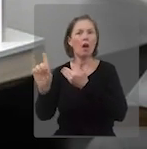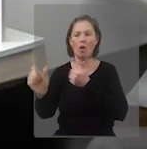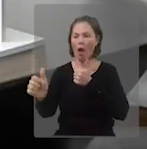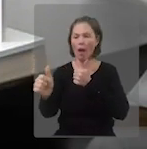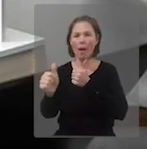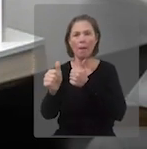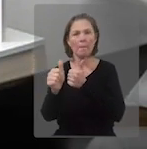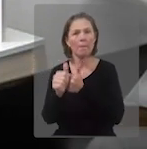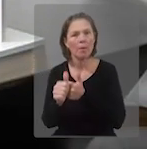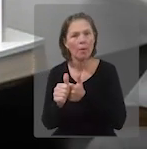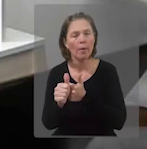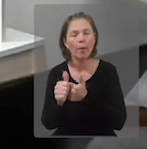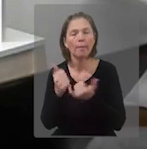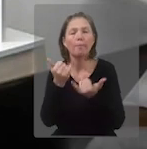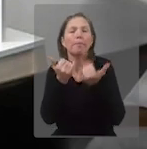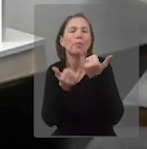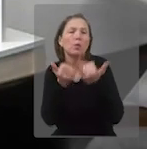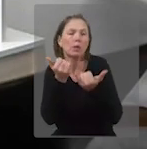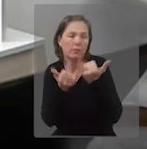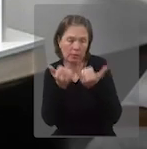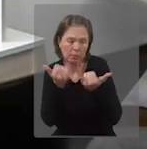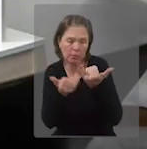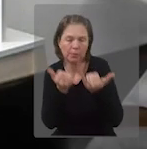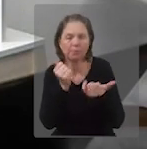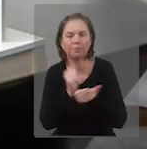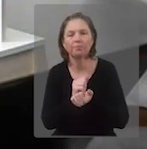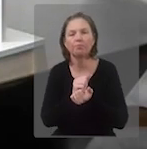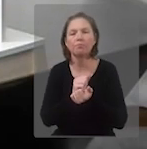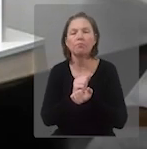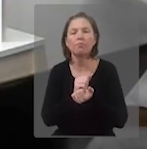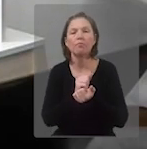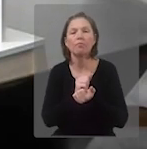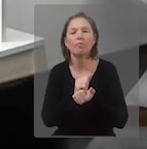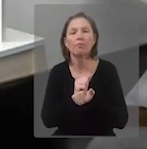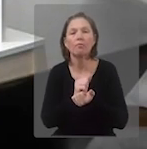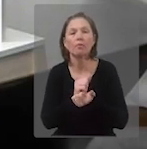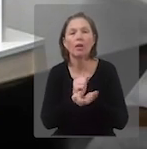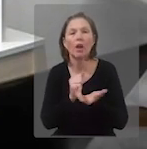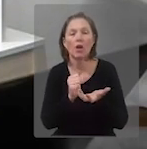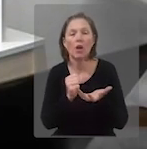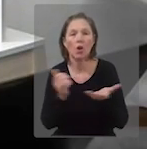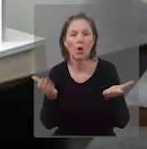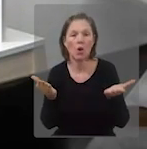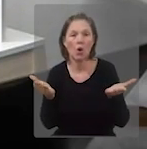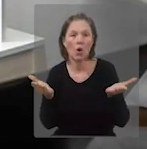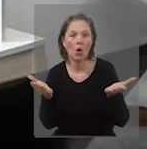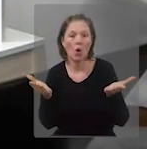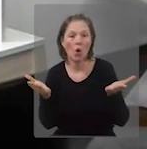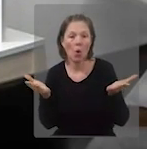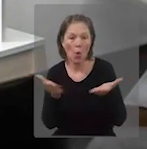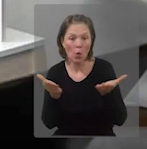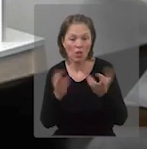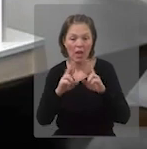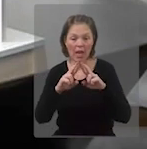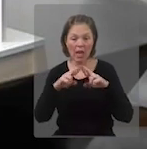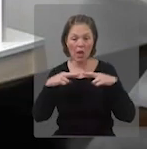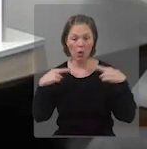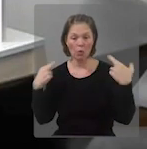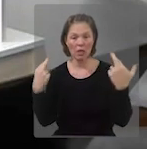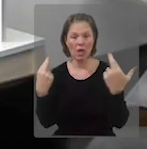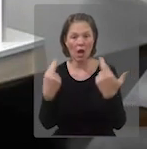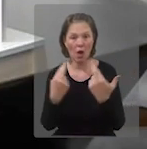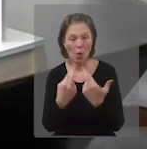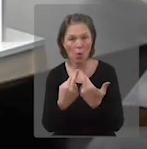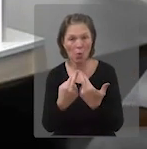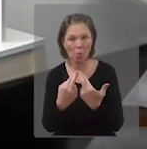ele aproxima. Porque, um exemplo, assim, que a gente pode trazer, o que hoje, ou numa